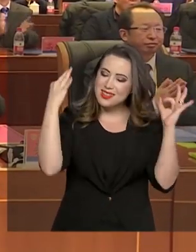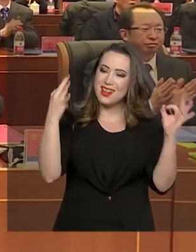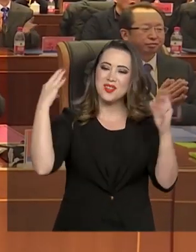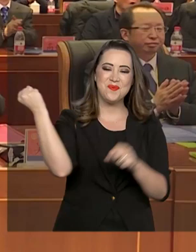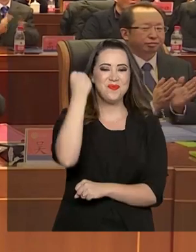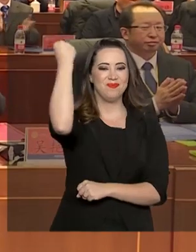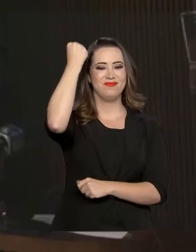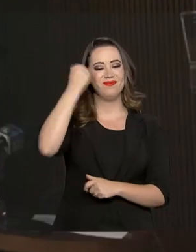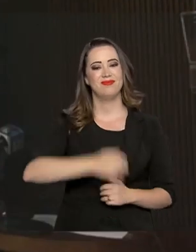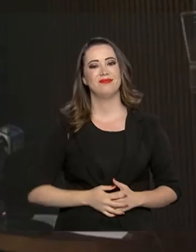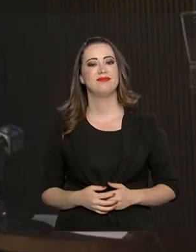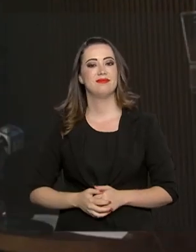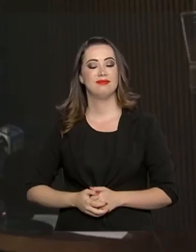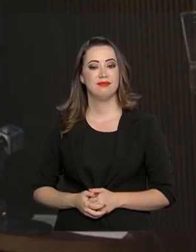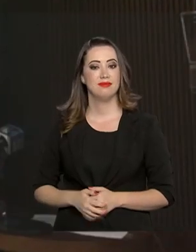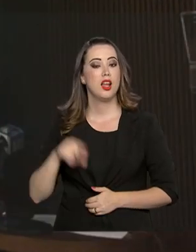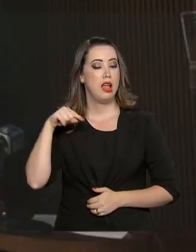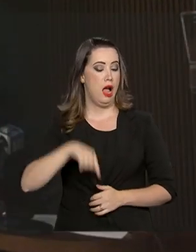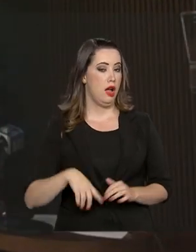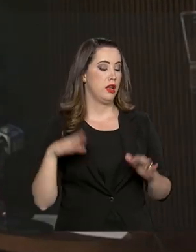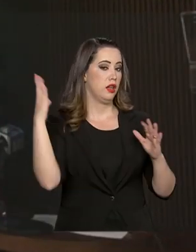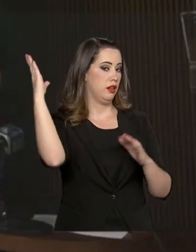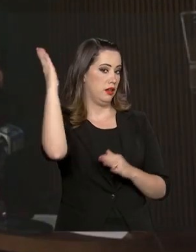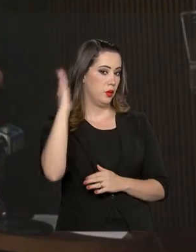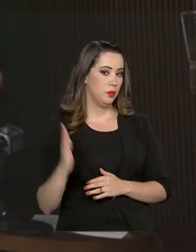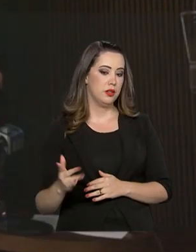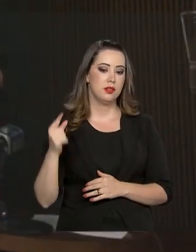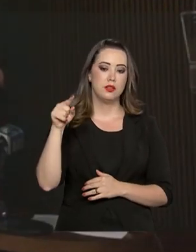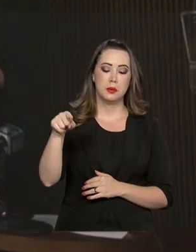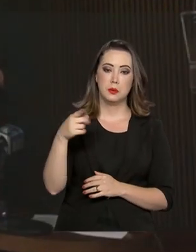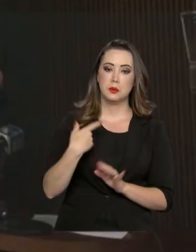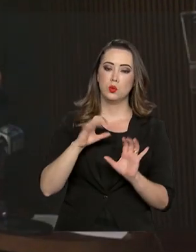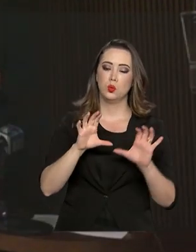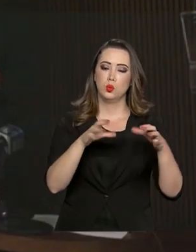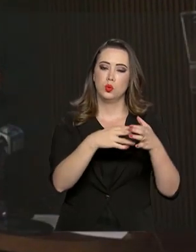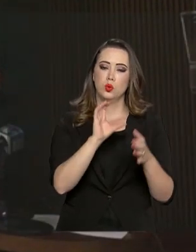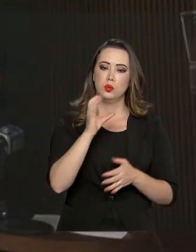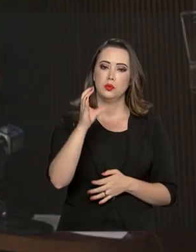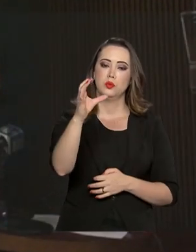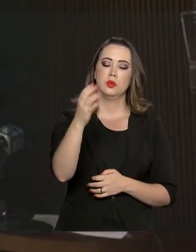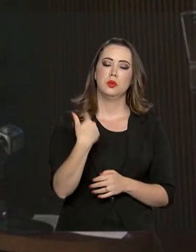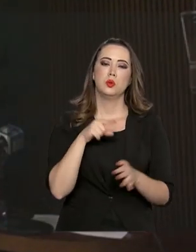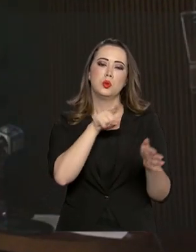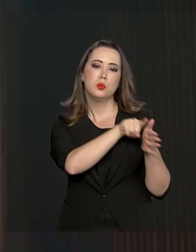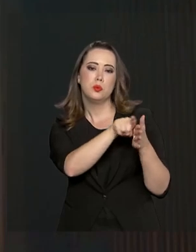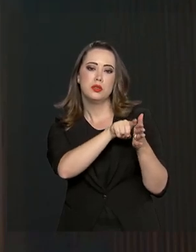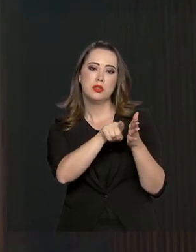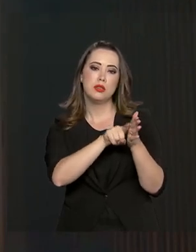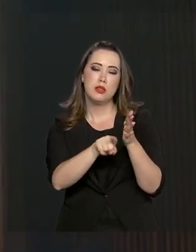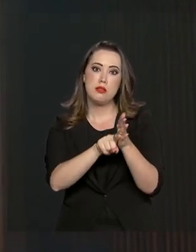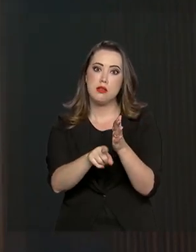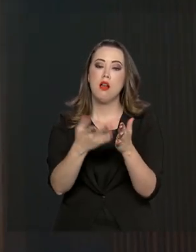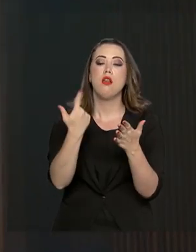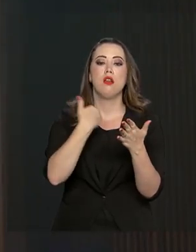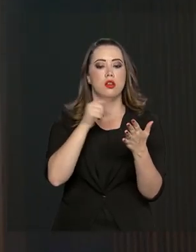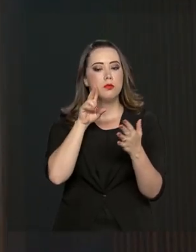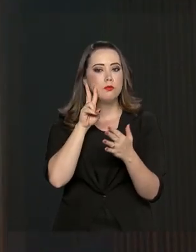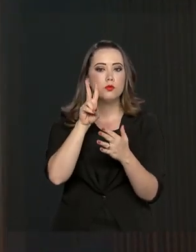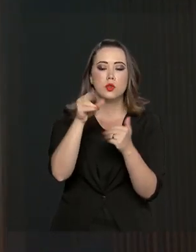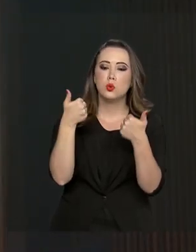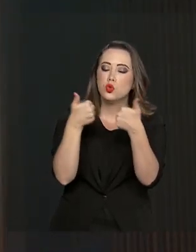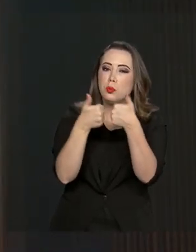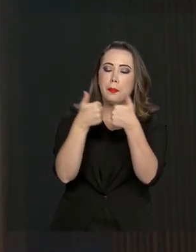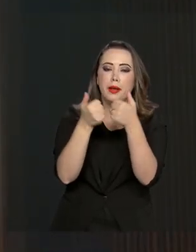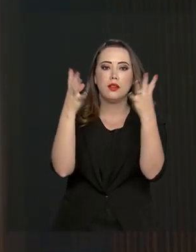sucesso da operação. Aqui no Brasil, os cientistas do Instituto Nacional de Pesquisas Espaciais acompanharam todo o